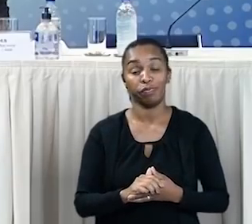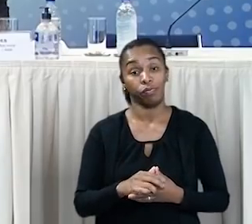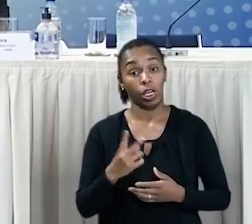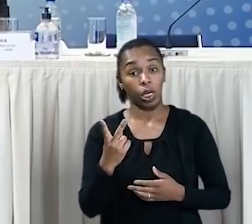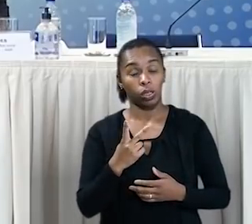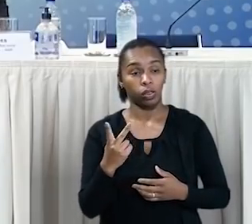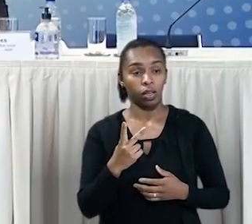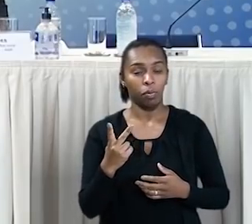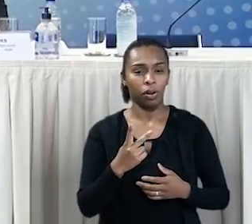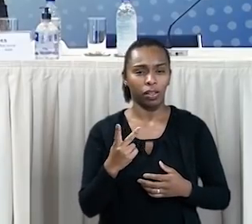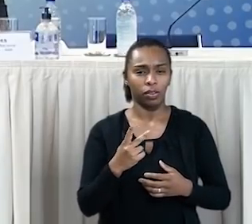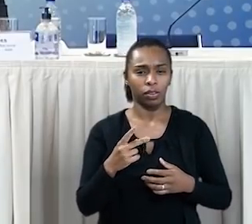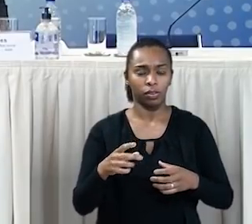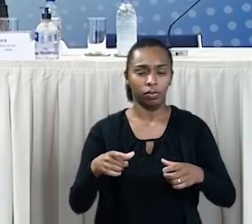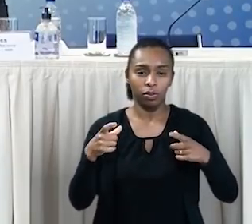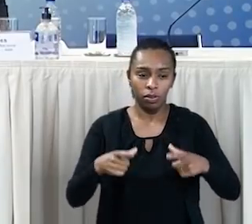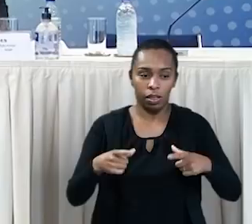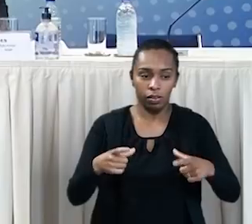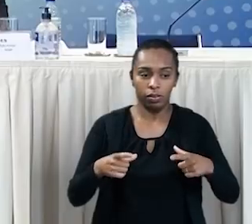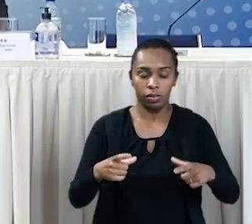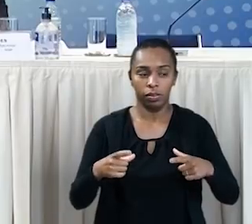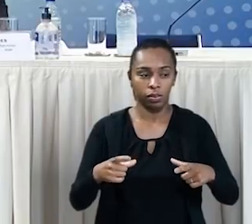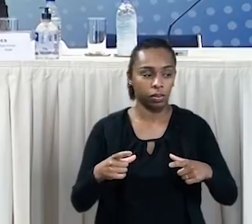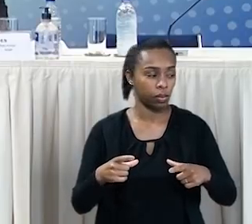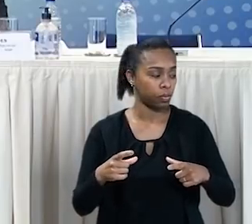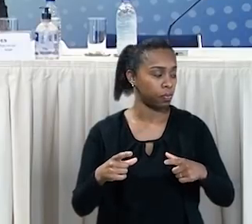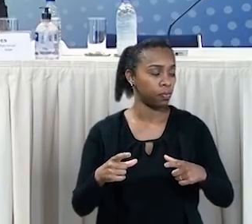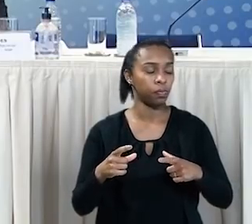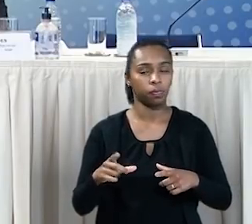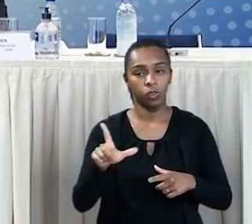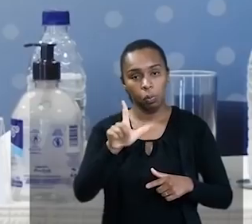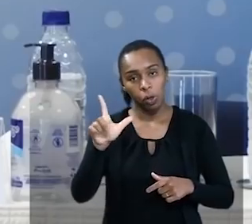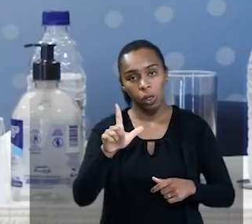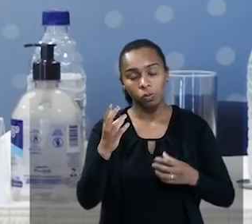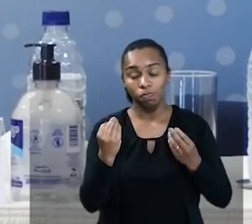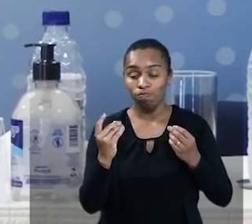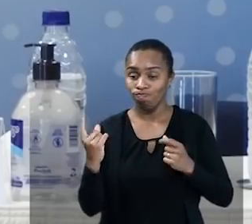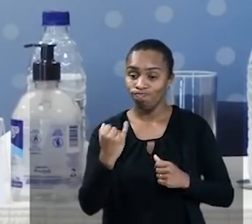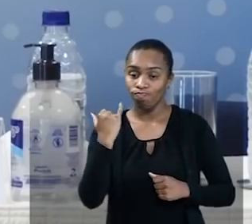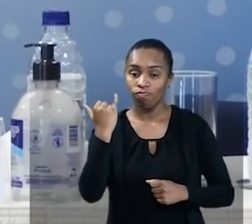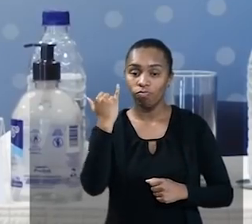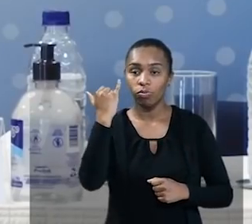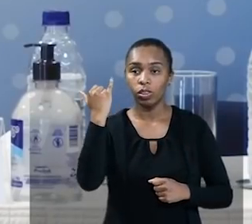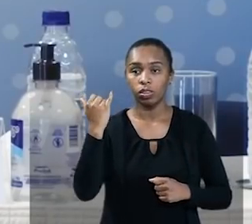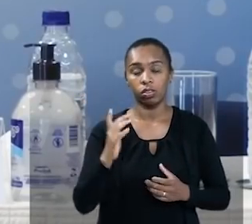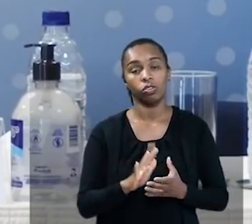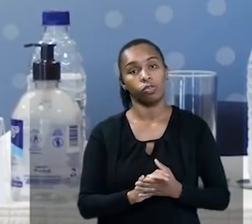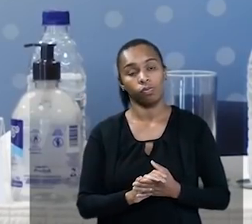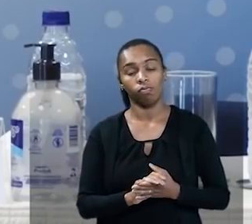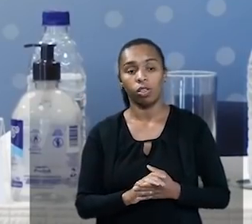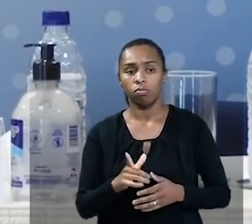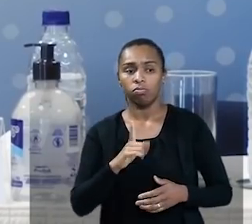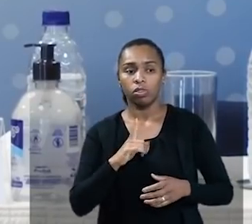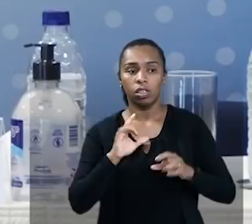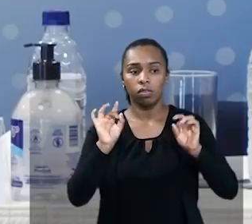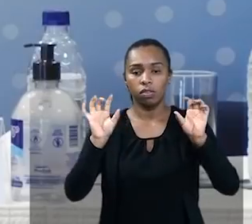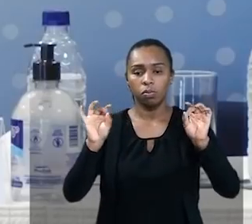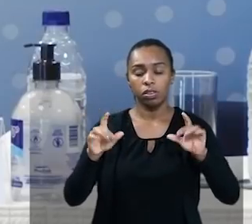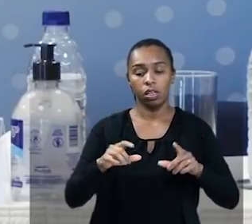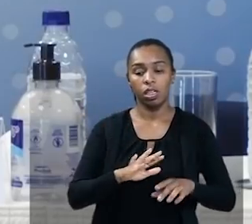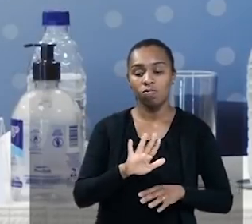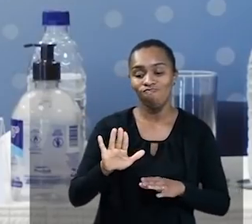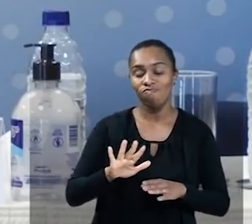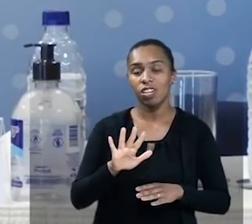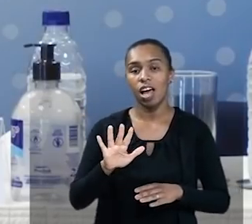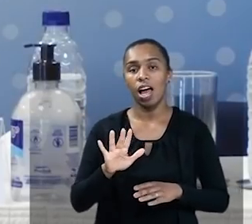esses dois laboratórios, em especial, eles foram muito importantes. E a partir daí, claro, na RNP, os especialistas da área